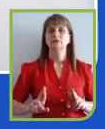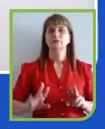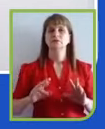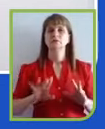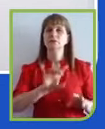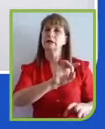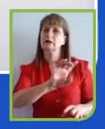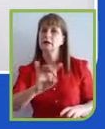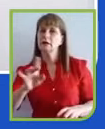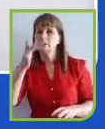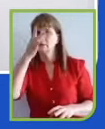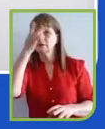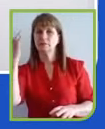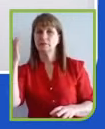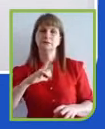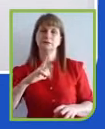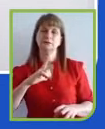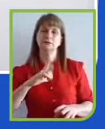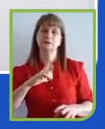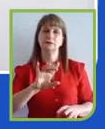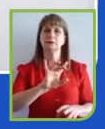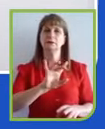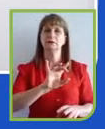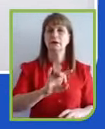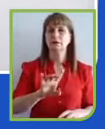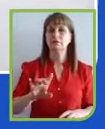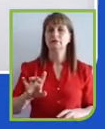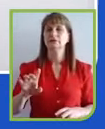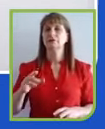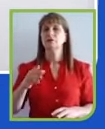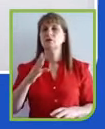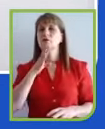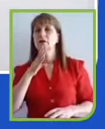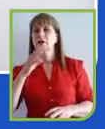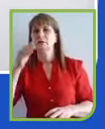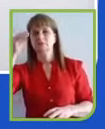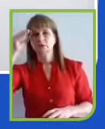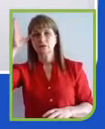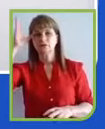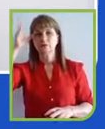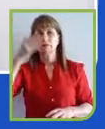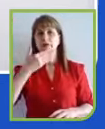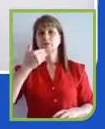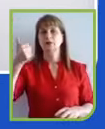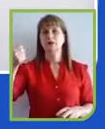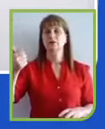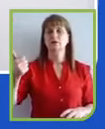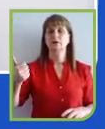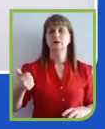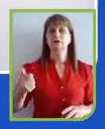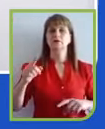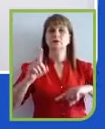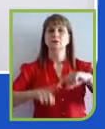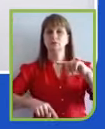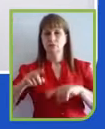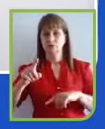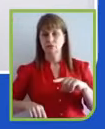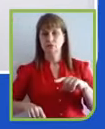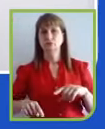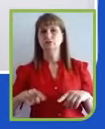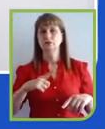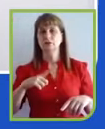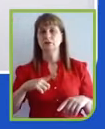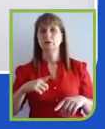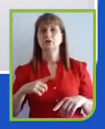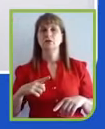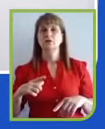conhece mais ainda sobre eles. No ano passado, construímos o nosso planejamento estratégico e temos como ênfase a